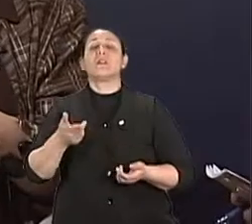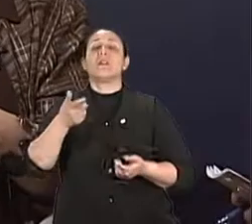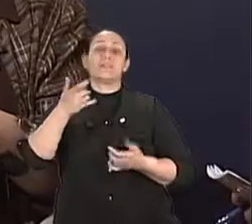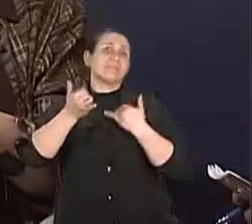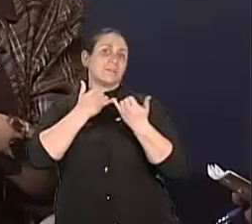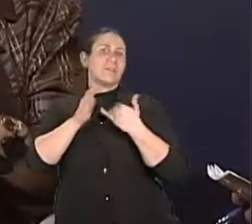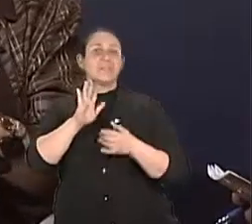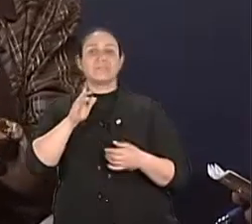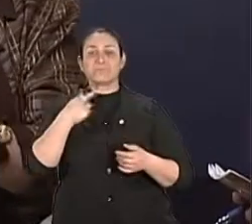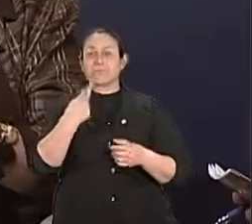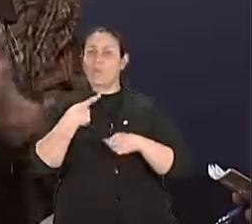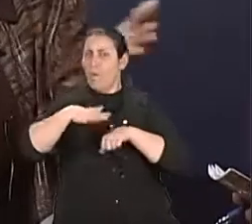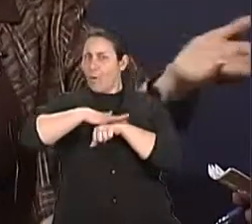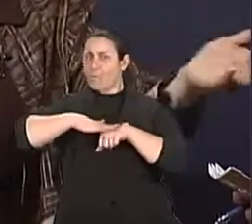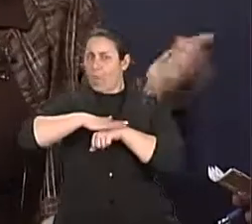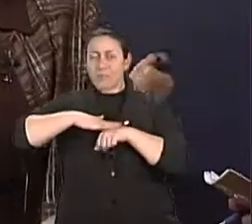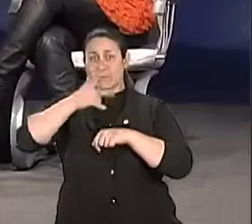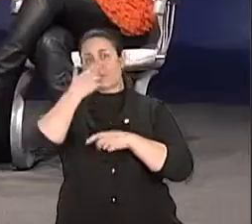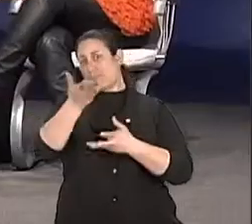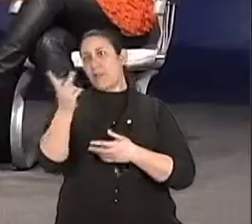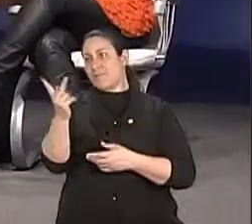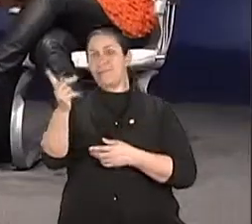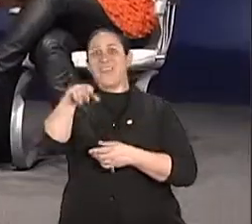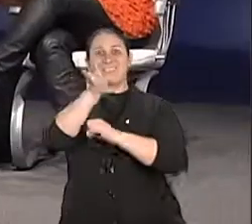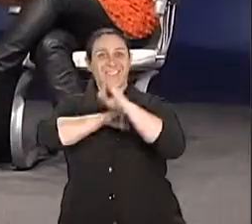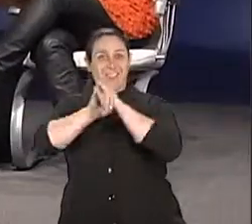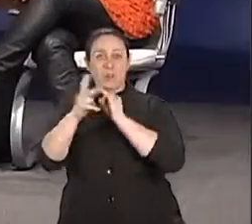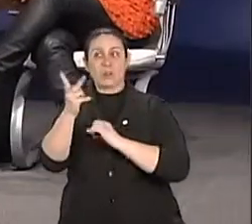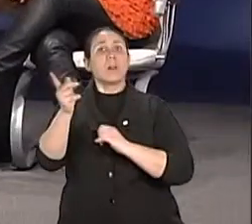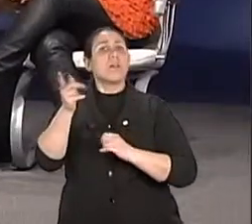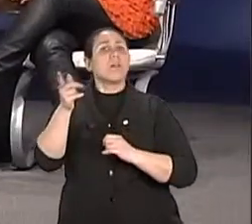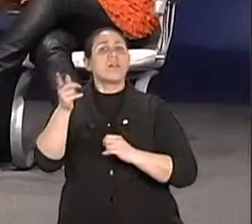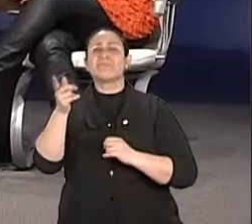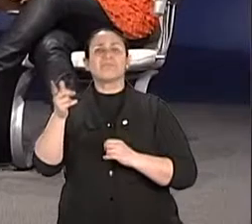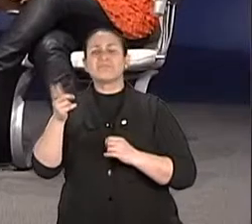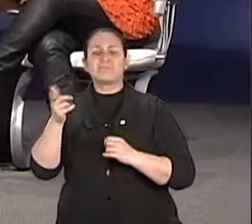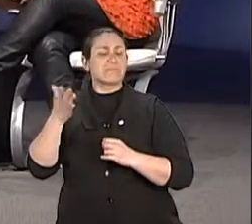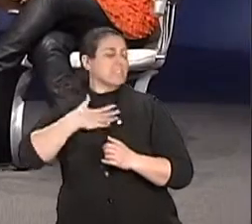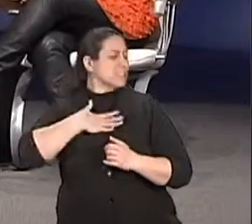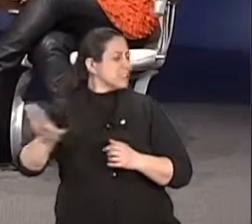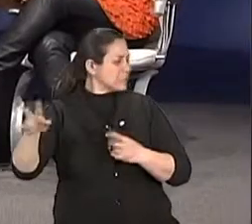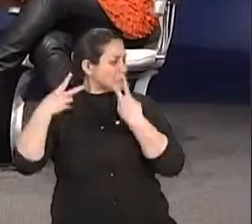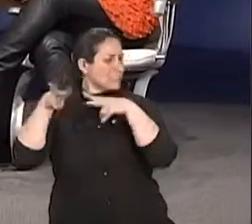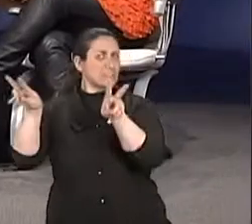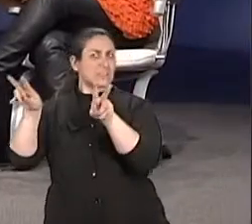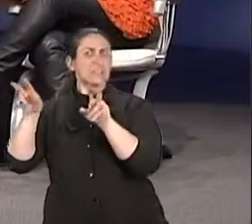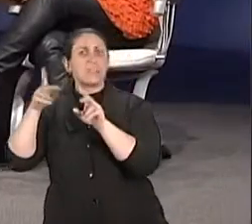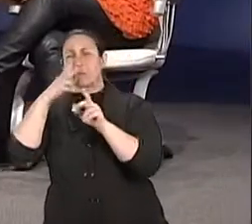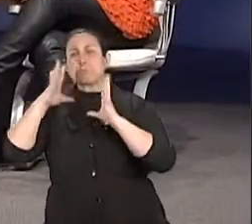conversa já se truncou, esse casal, por exemplo, da internet, não podia começar a conversar, porque eles brigavam.